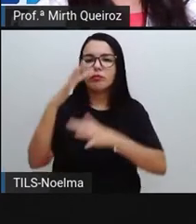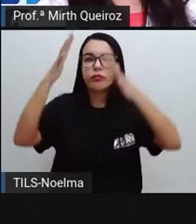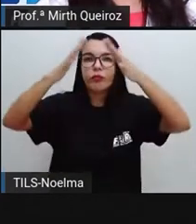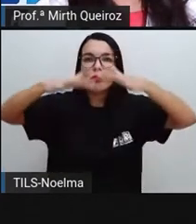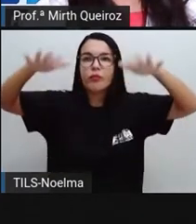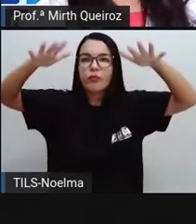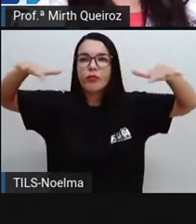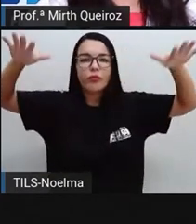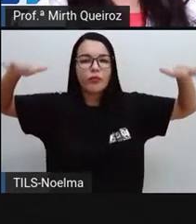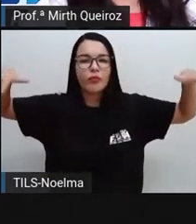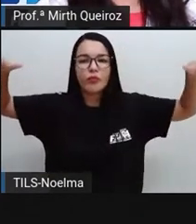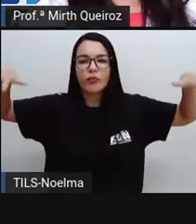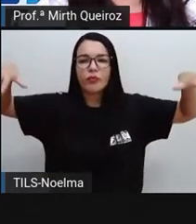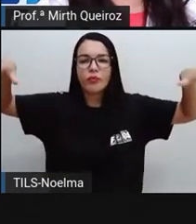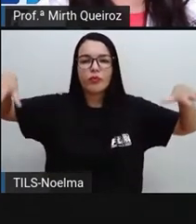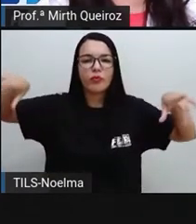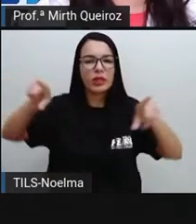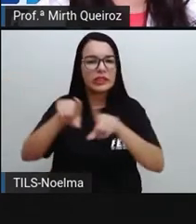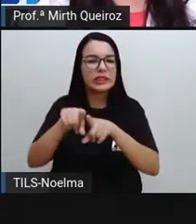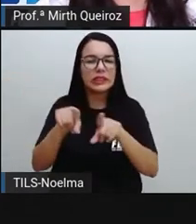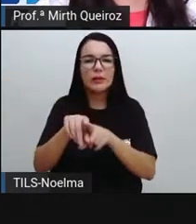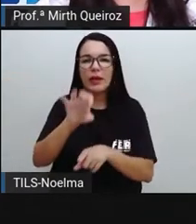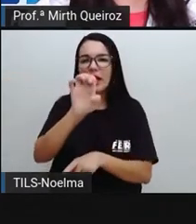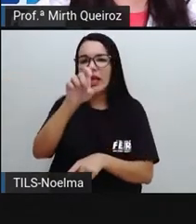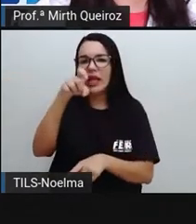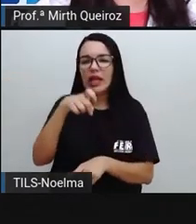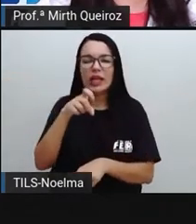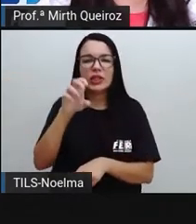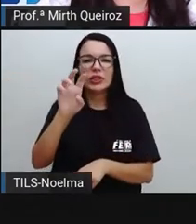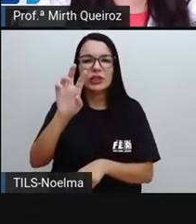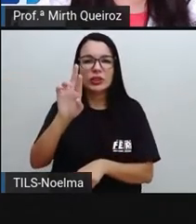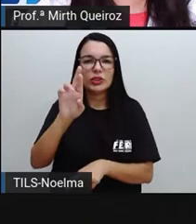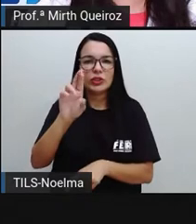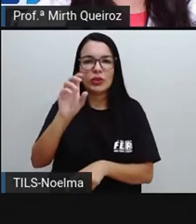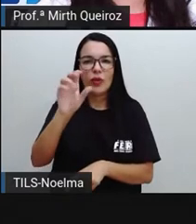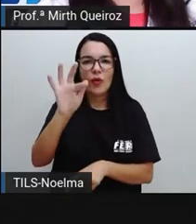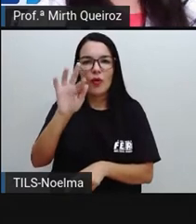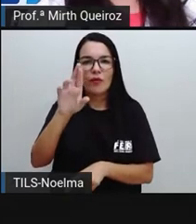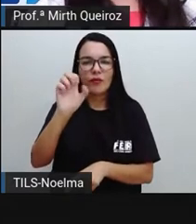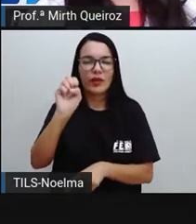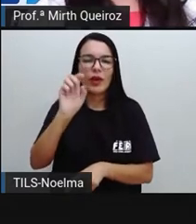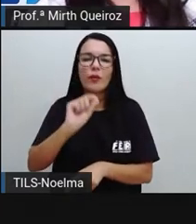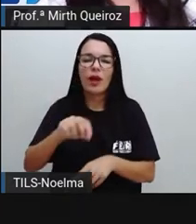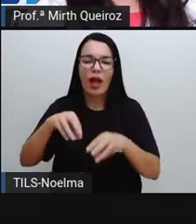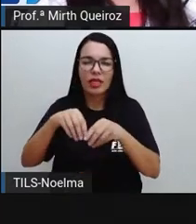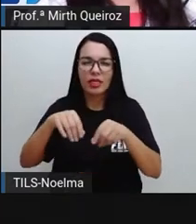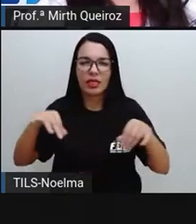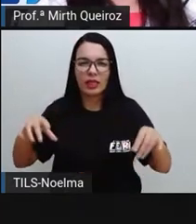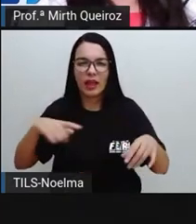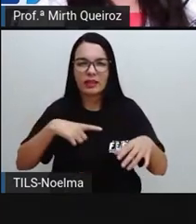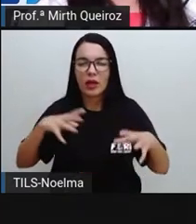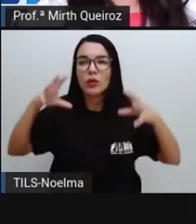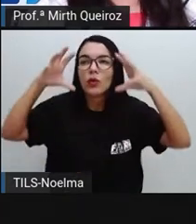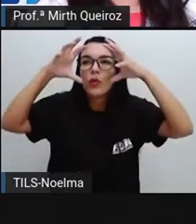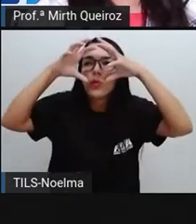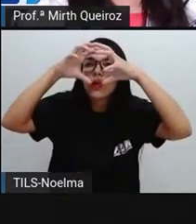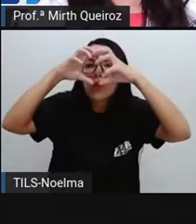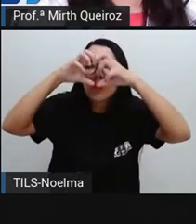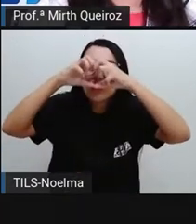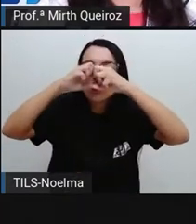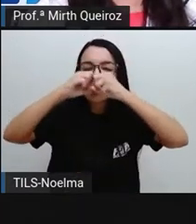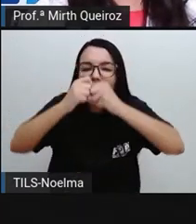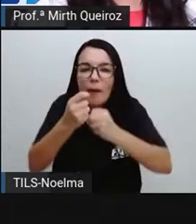fumaça, detritos e enxoque, que deixaram a Terra atolada em uma escuridão quase